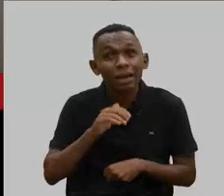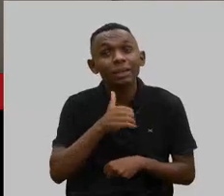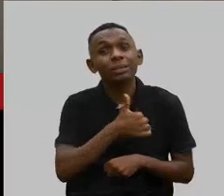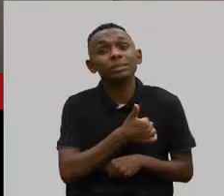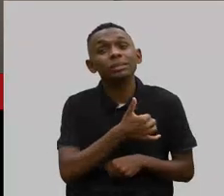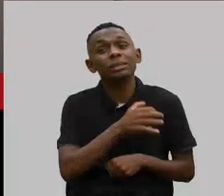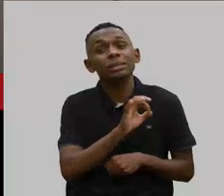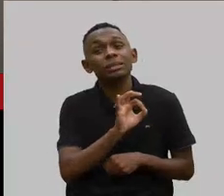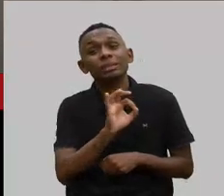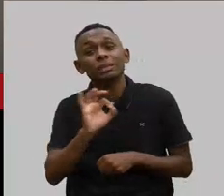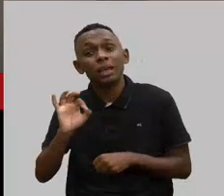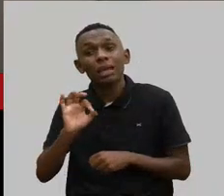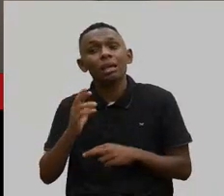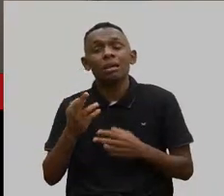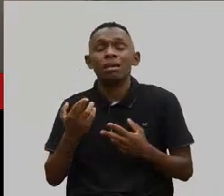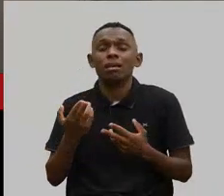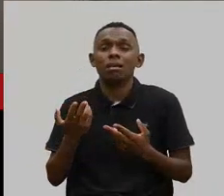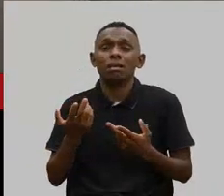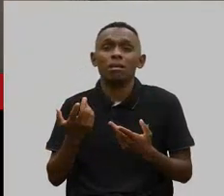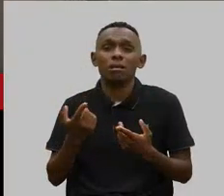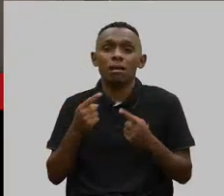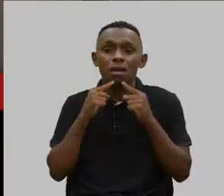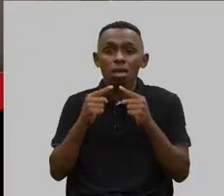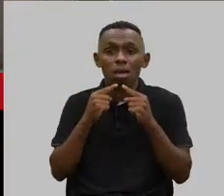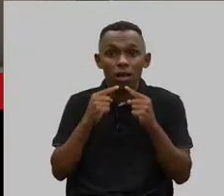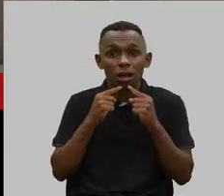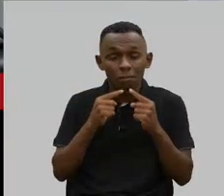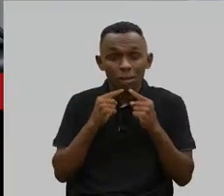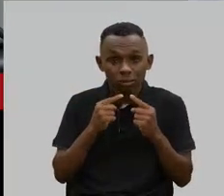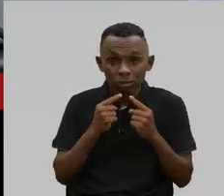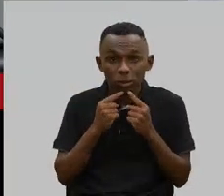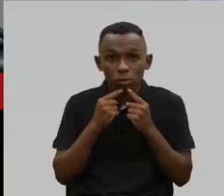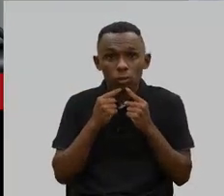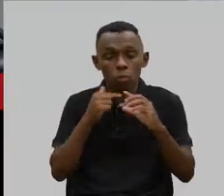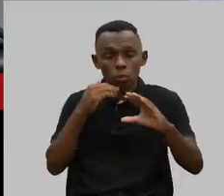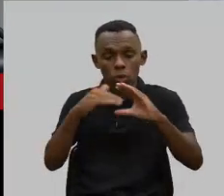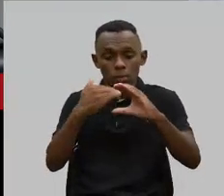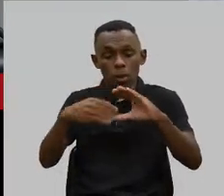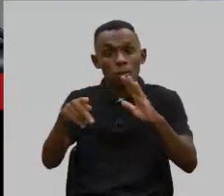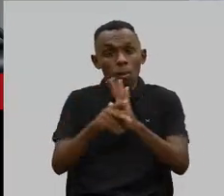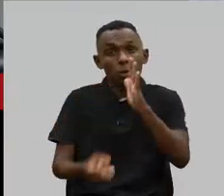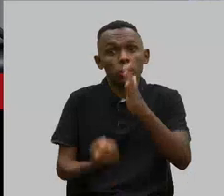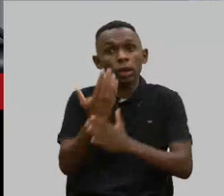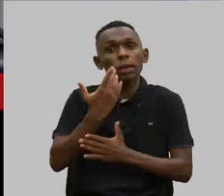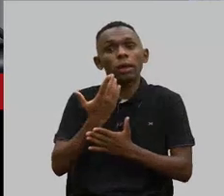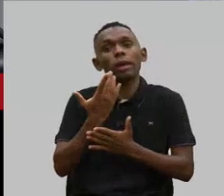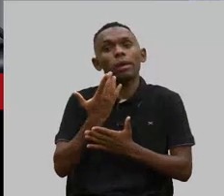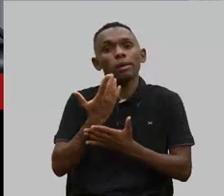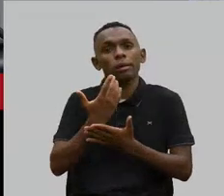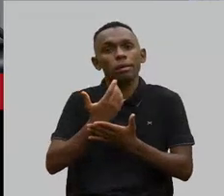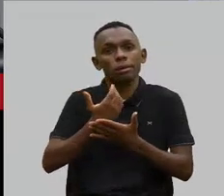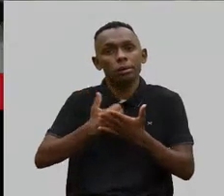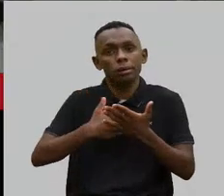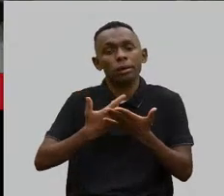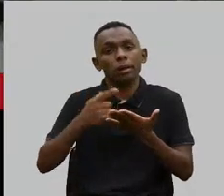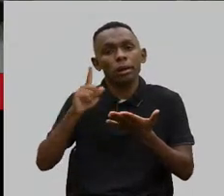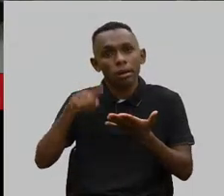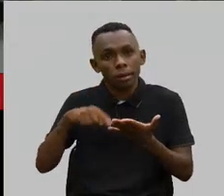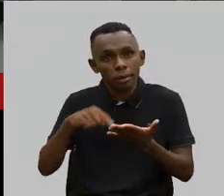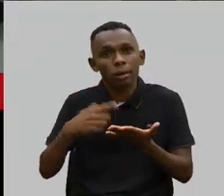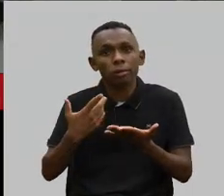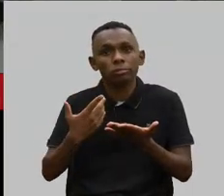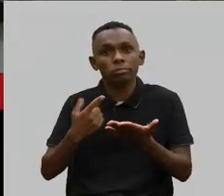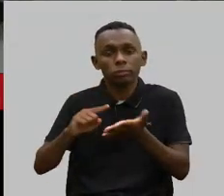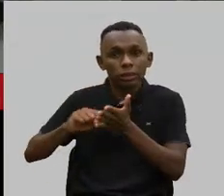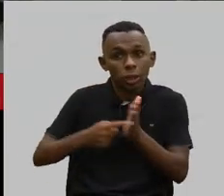reclamações no e-mail que eu criei, deputada, para a denúncia. E essas denúncias, elas vão ter